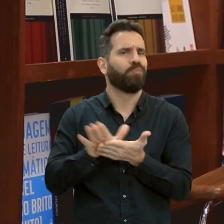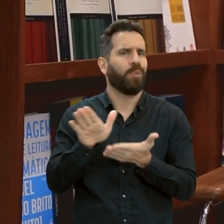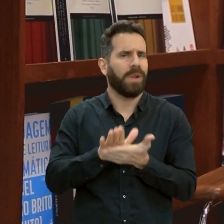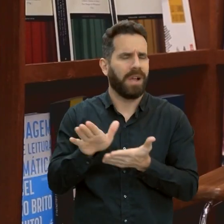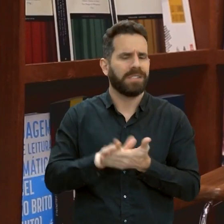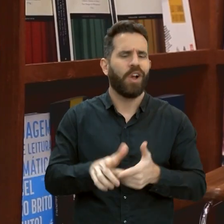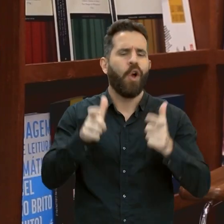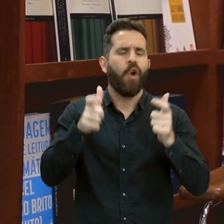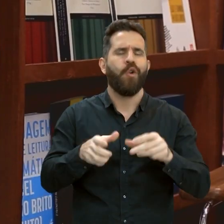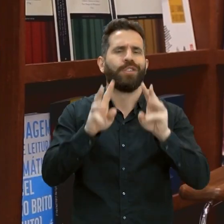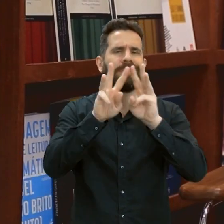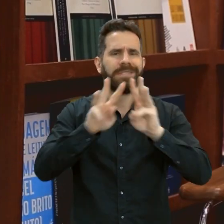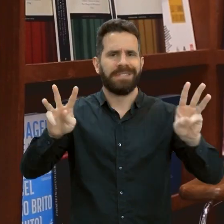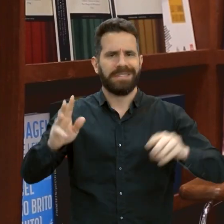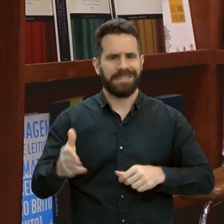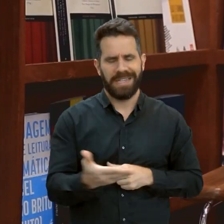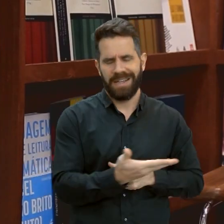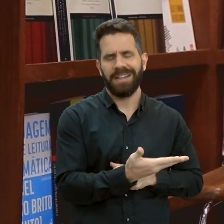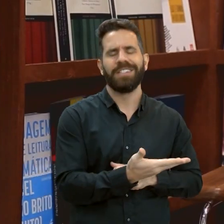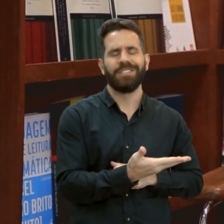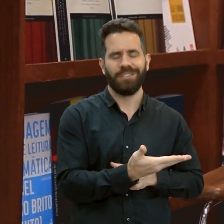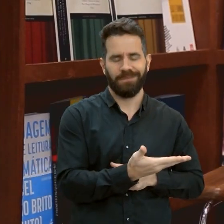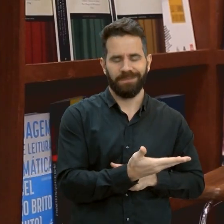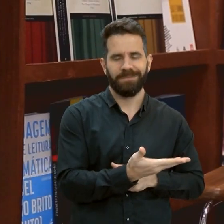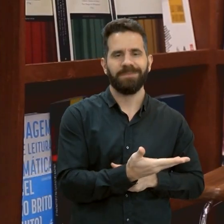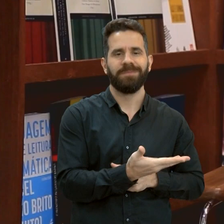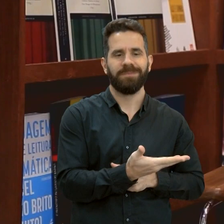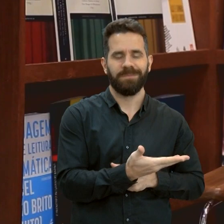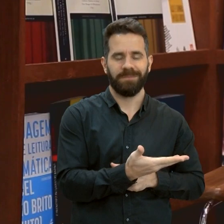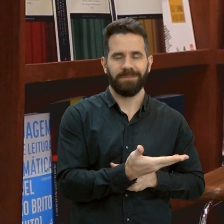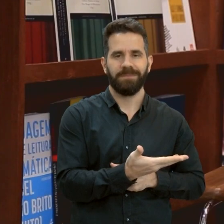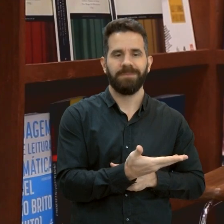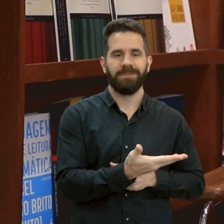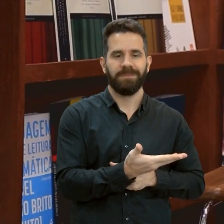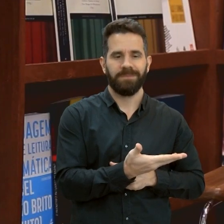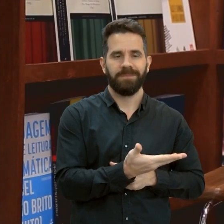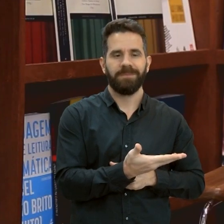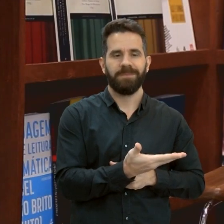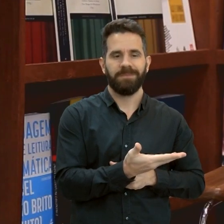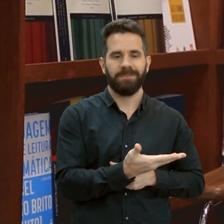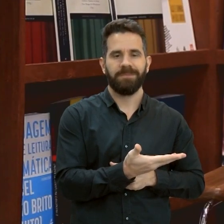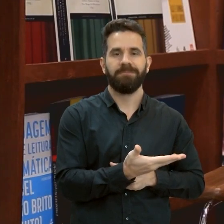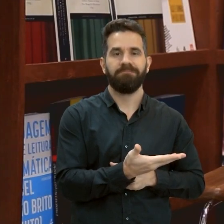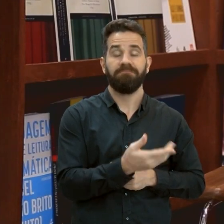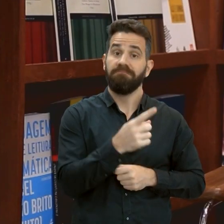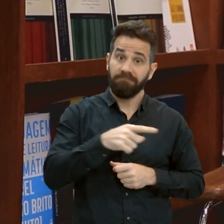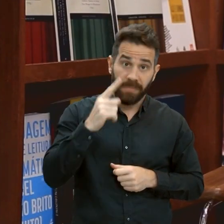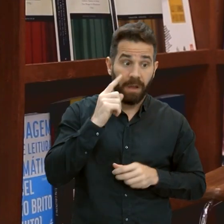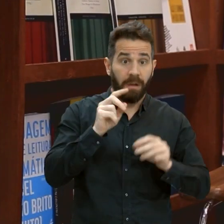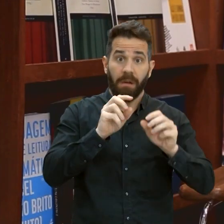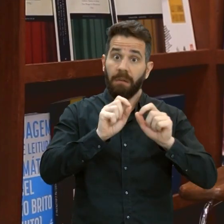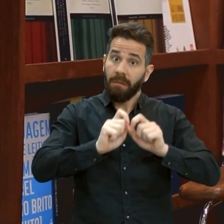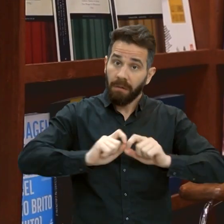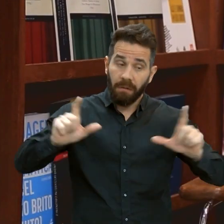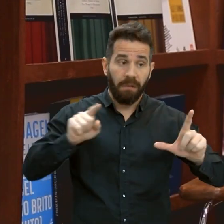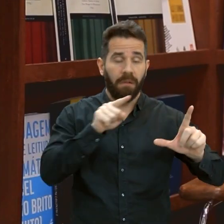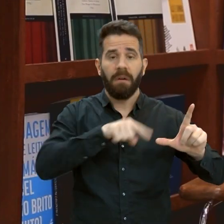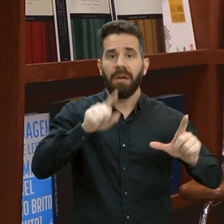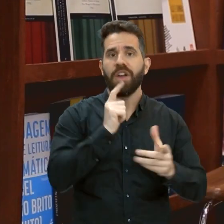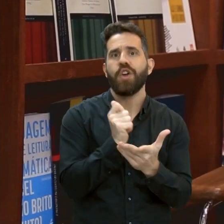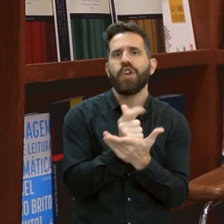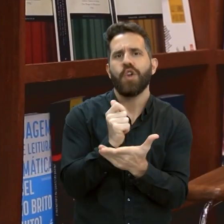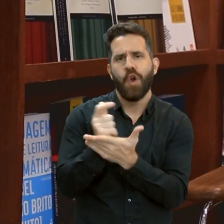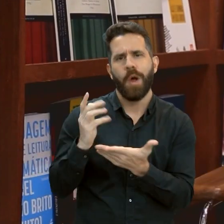disponíveis lá no site editora.fg.br Acesse, adquira seu